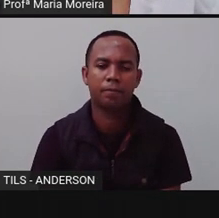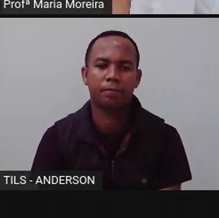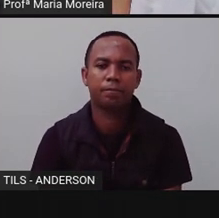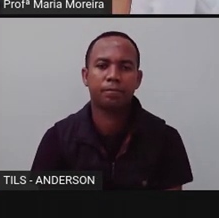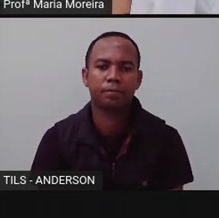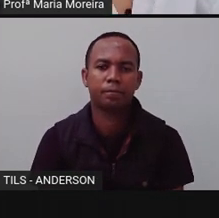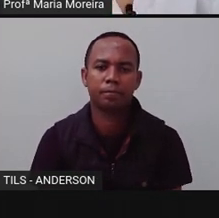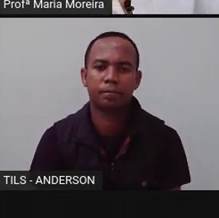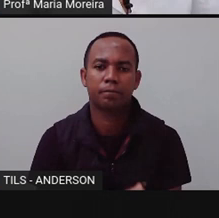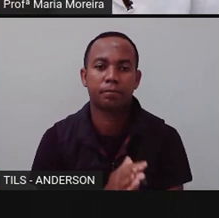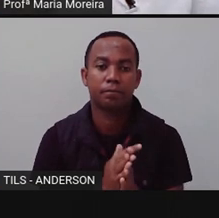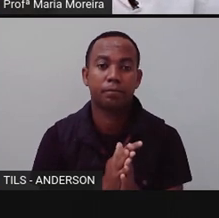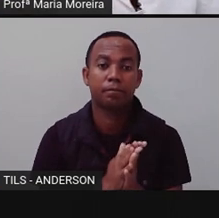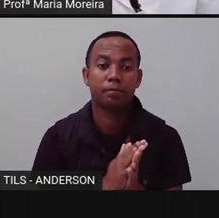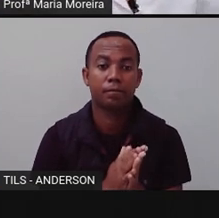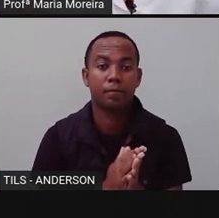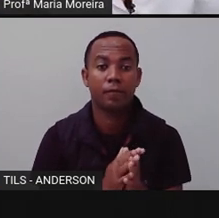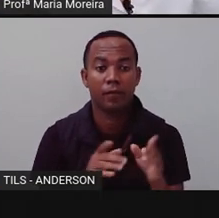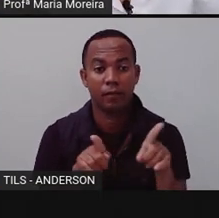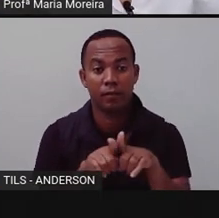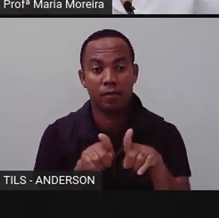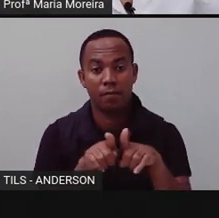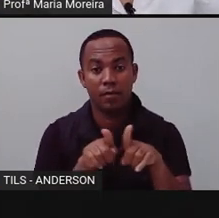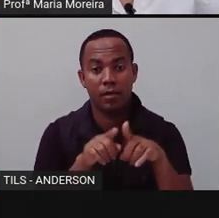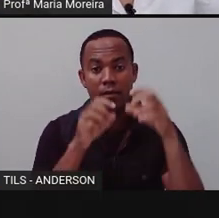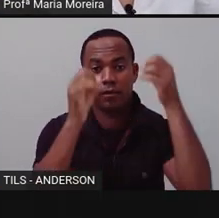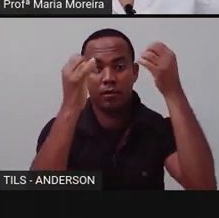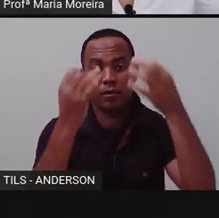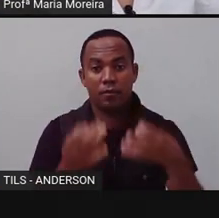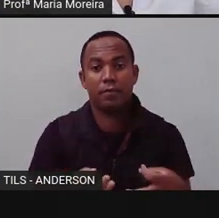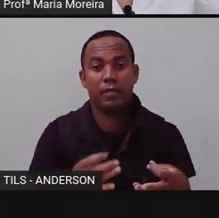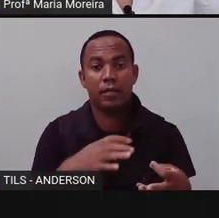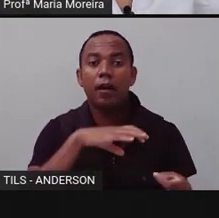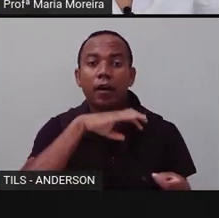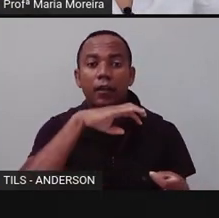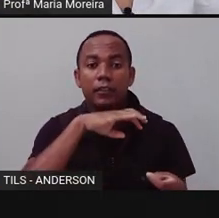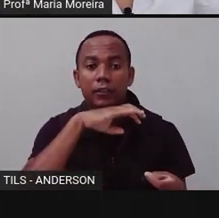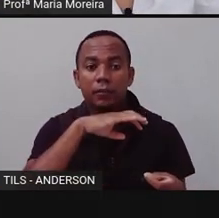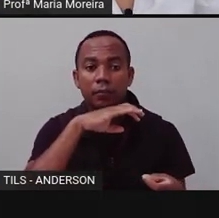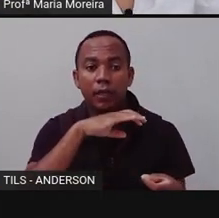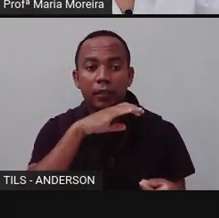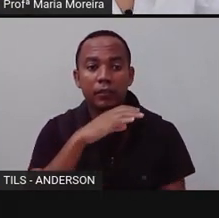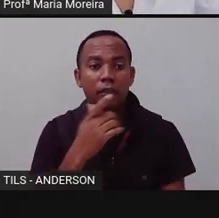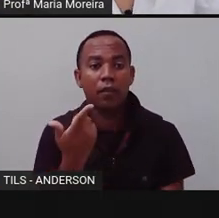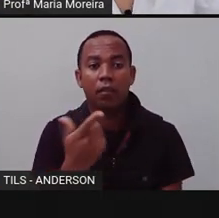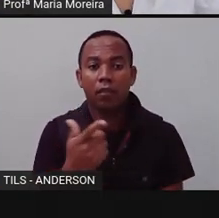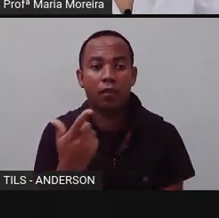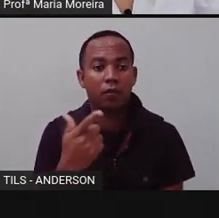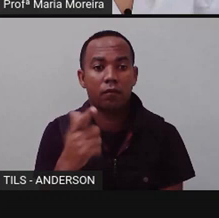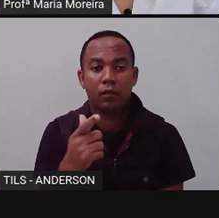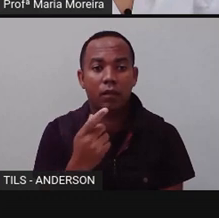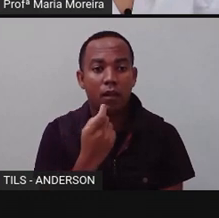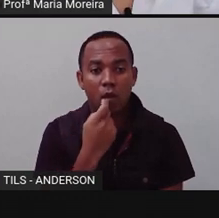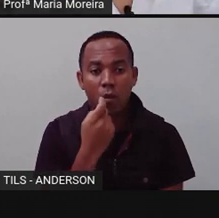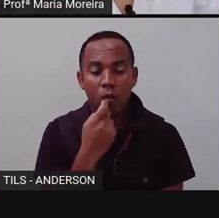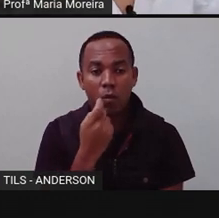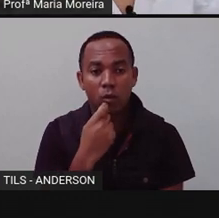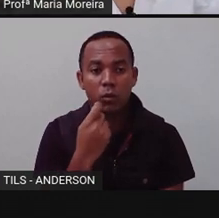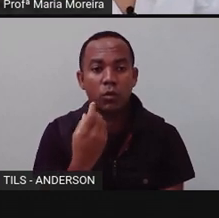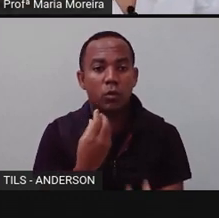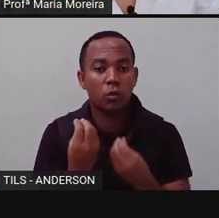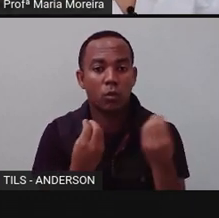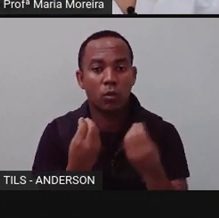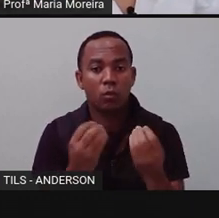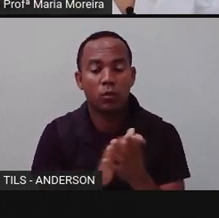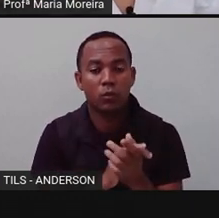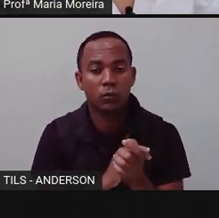Vamos lá. Vamos falar agora sobre os animais invertebrados. E aí vocês vão pensar, poxa, mas a Pro falou, o Josefina